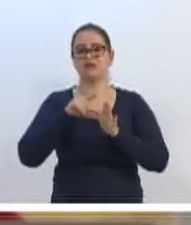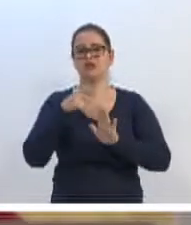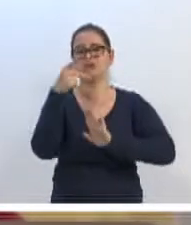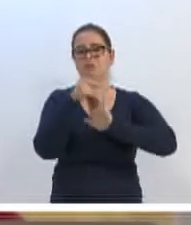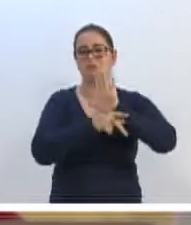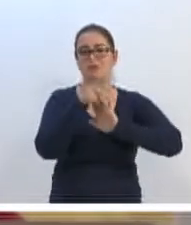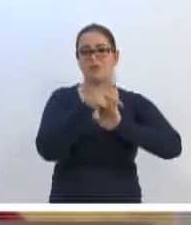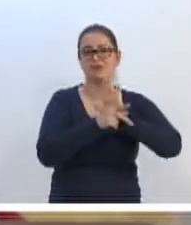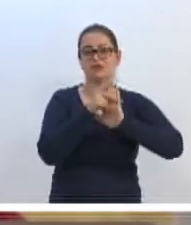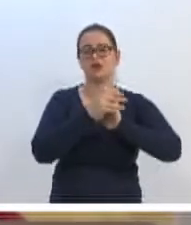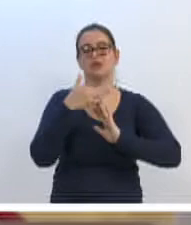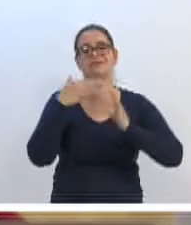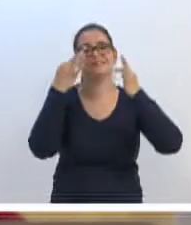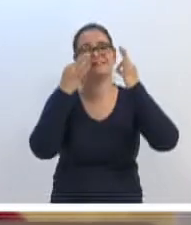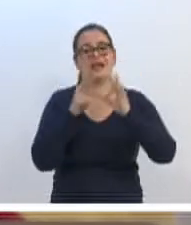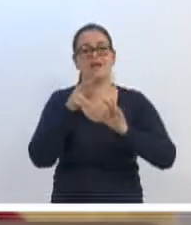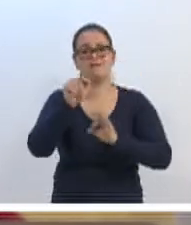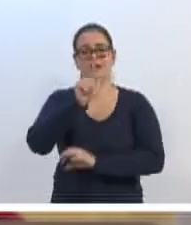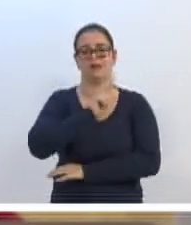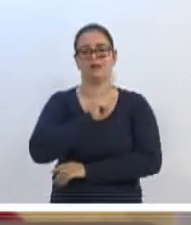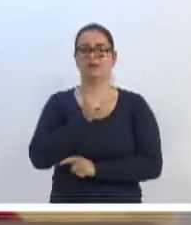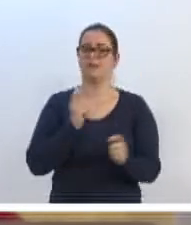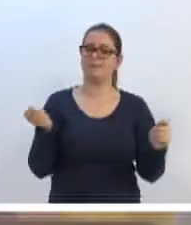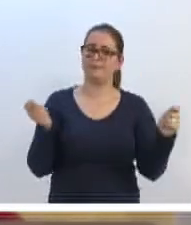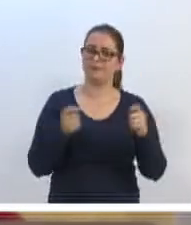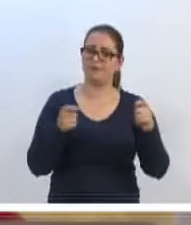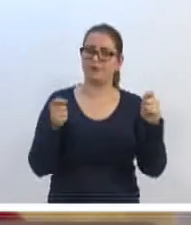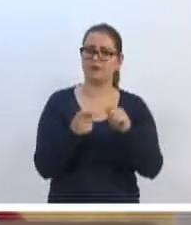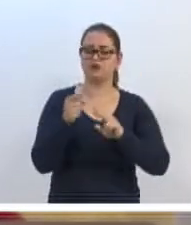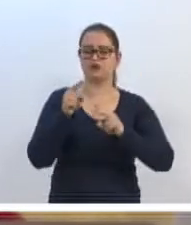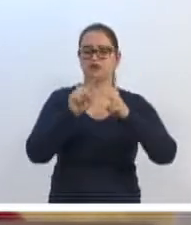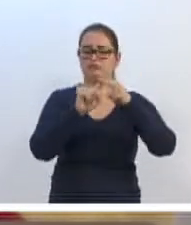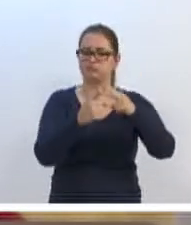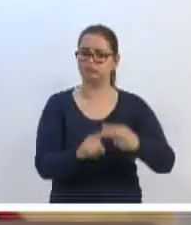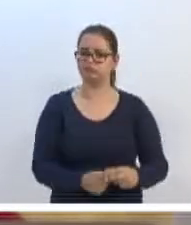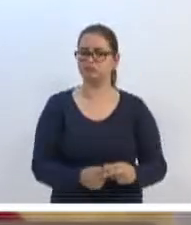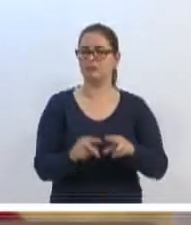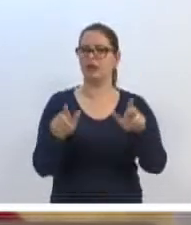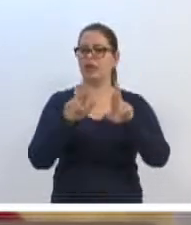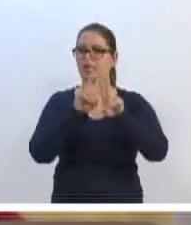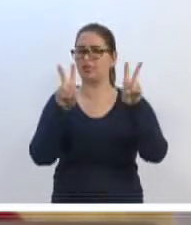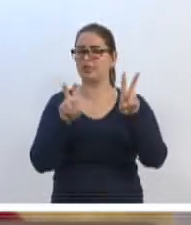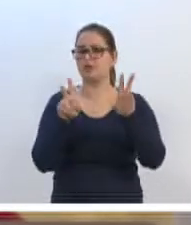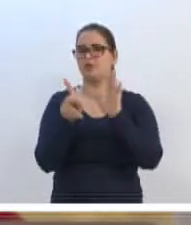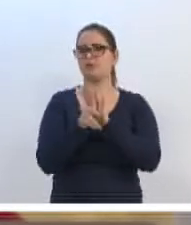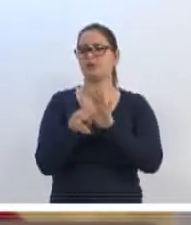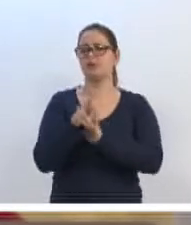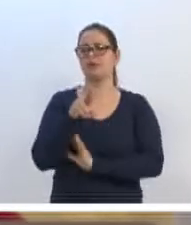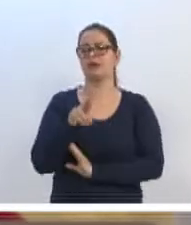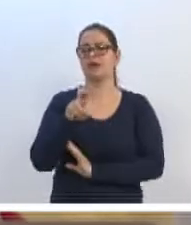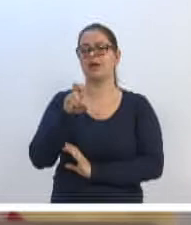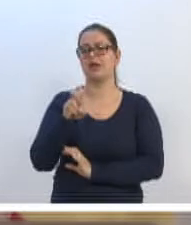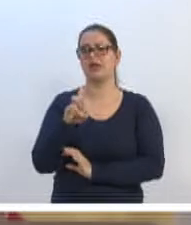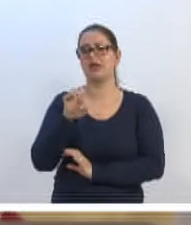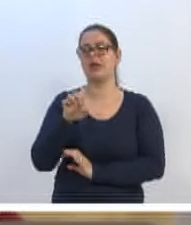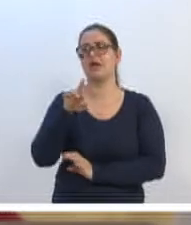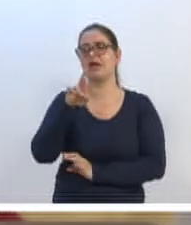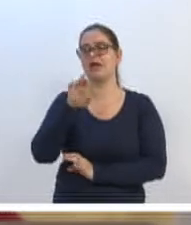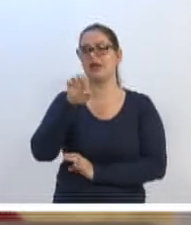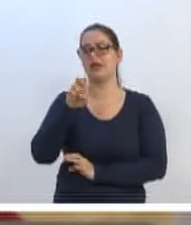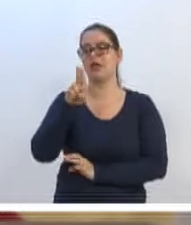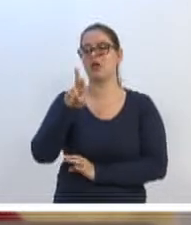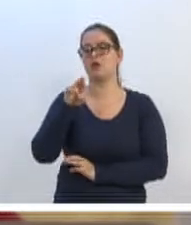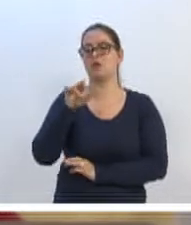e eu tenho certeza disso, que a gente vai ter aí a possibilidade dessa regularização no que diz respeito à questão da Reurbi S, que é de interesse social.